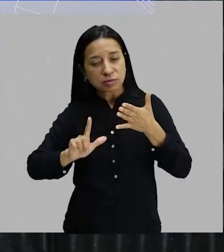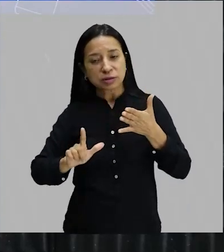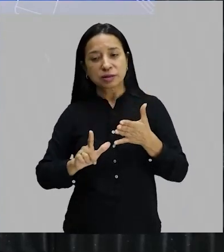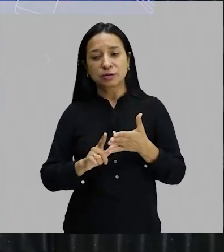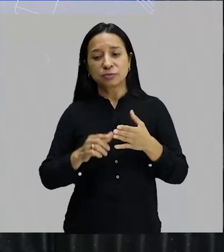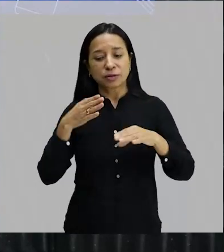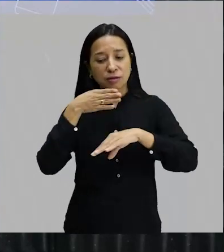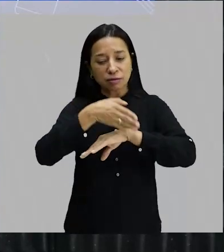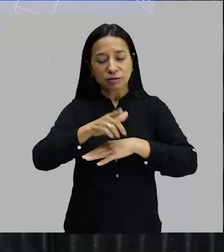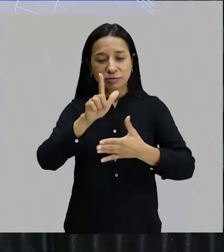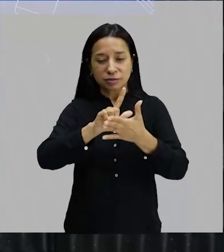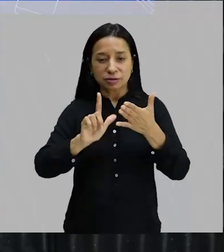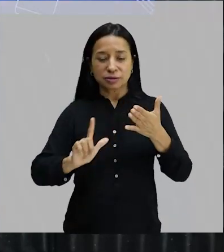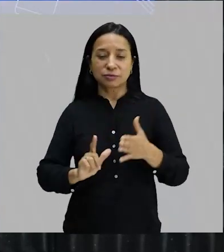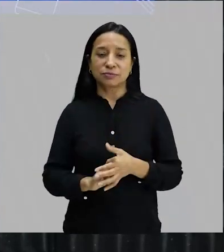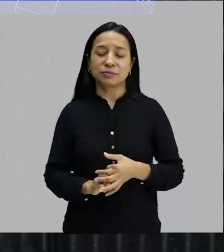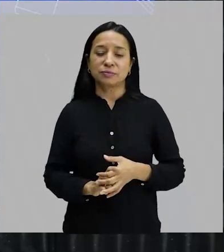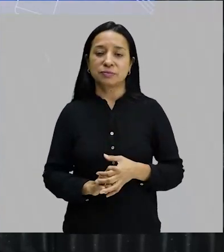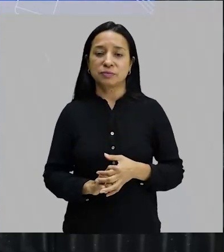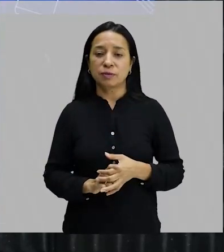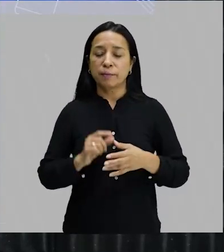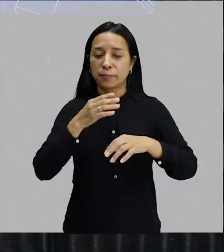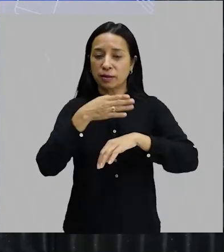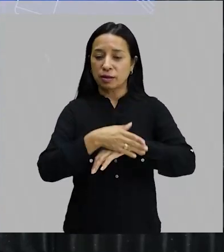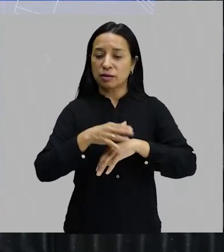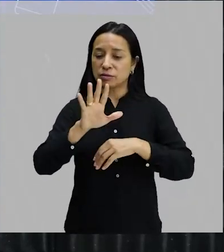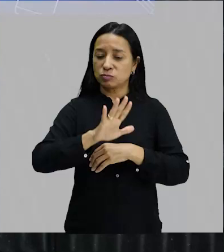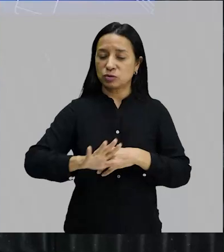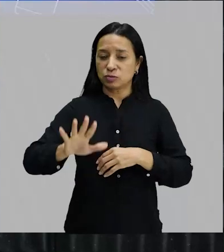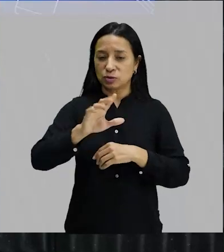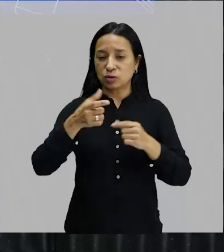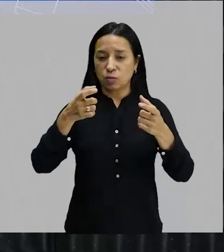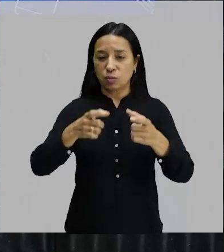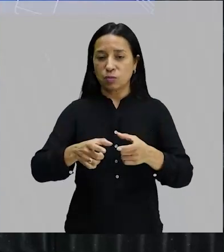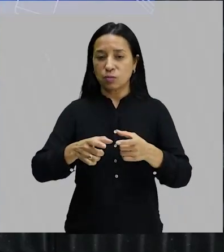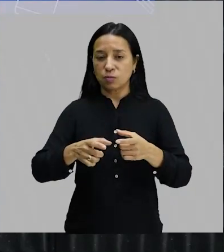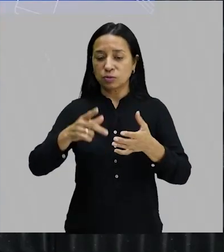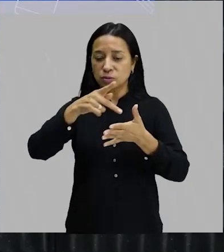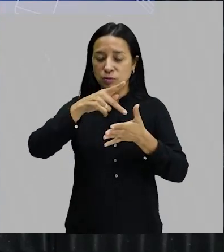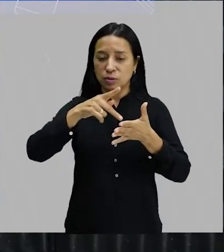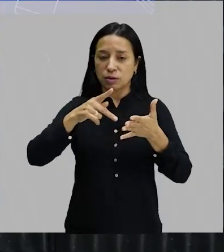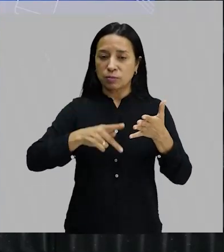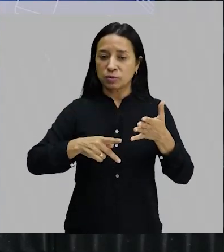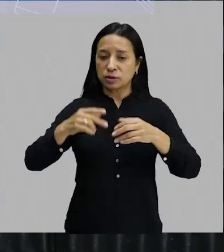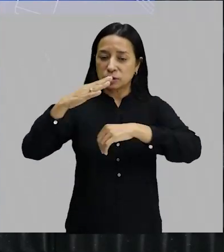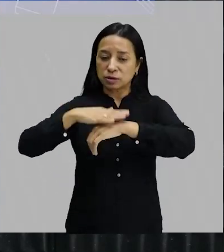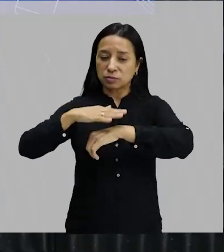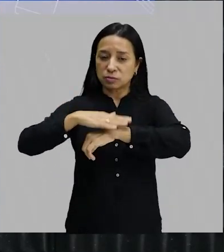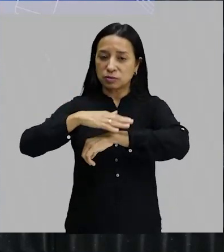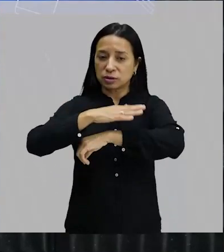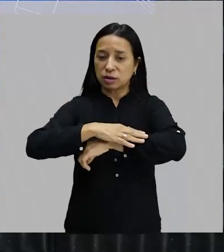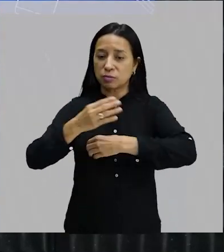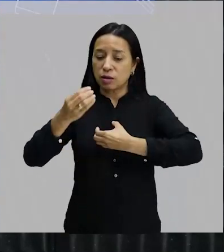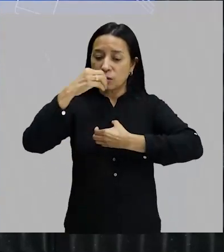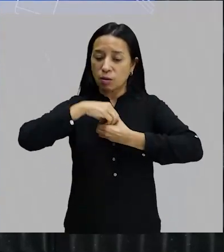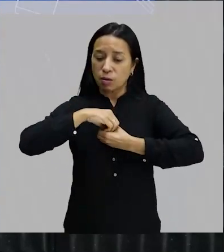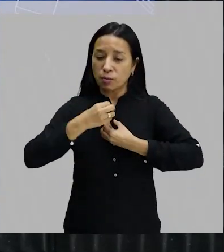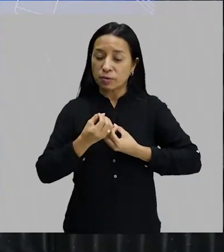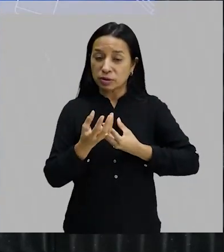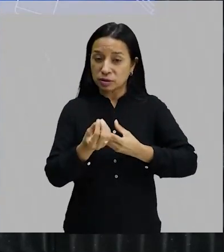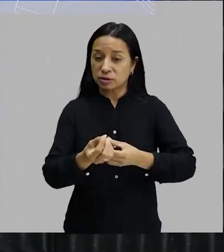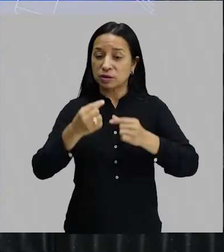Sotero. E aí ela entra nessa situação onde a poesia dos sapos é parnasiana com a métrica